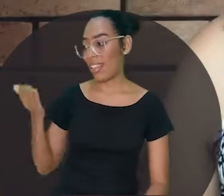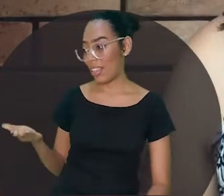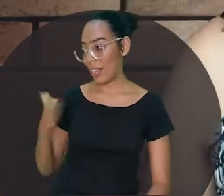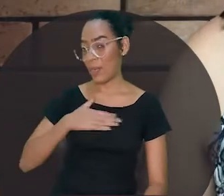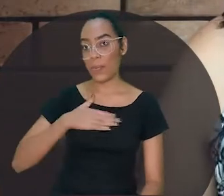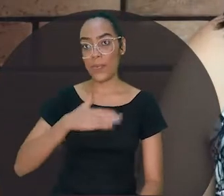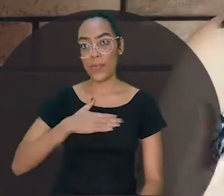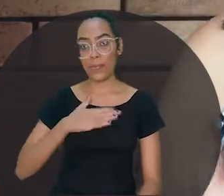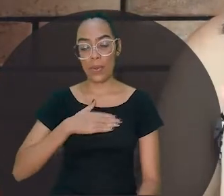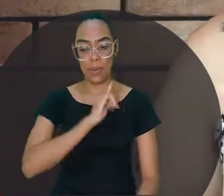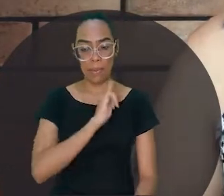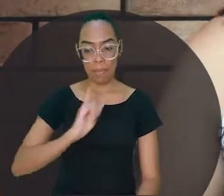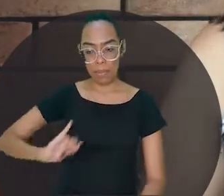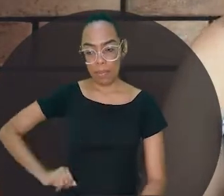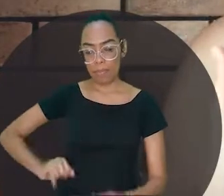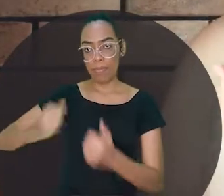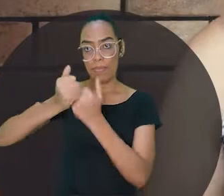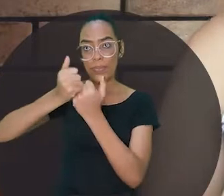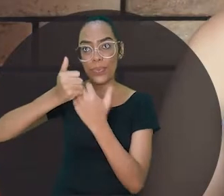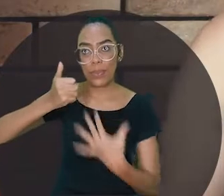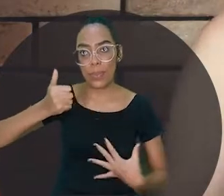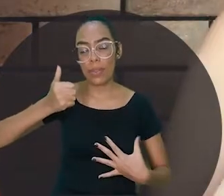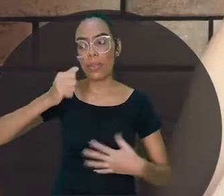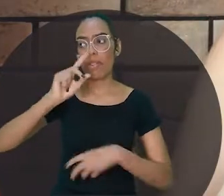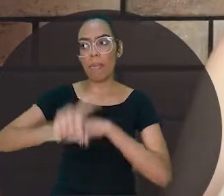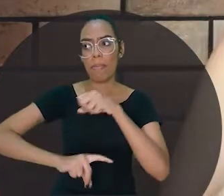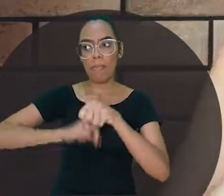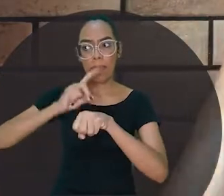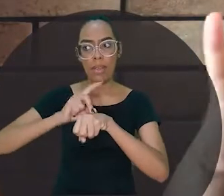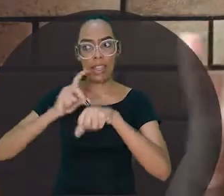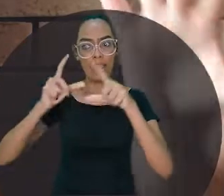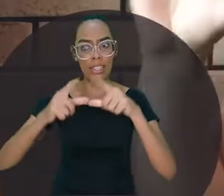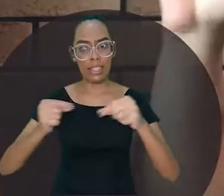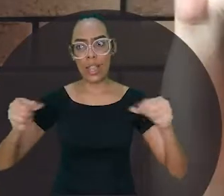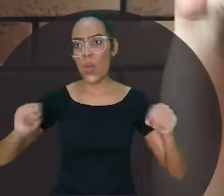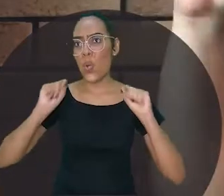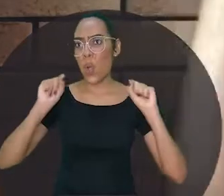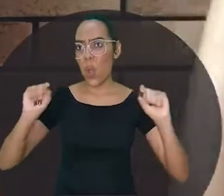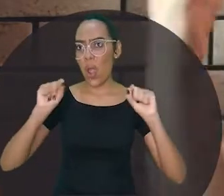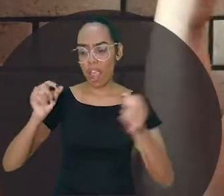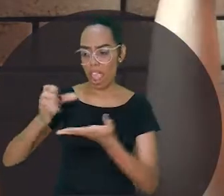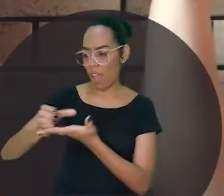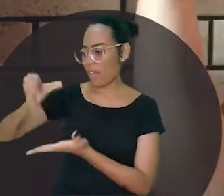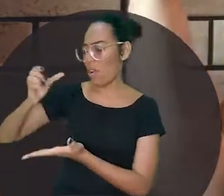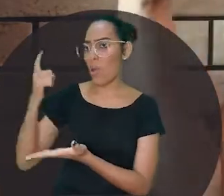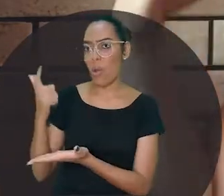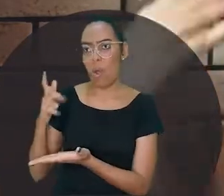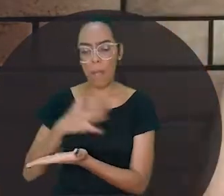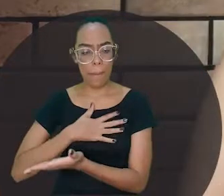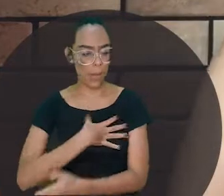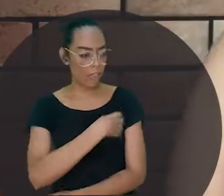Eis aqui o novo imperador da China. O que? Ele não tem nada.